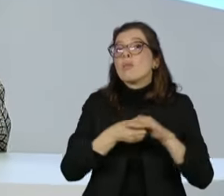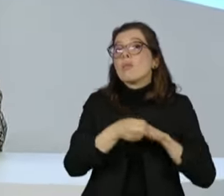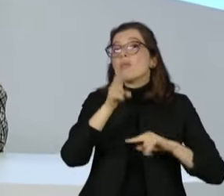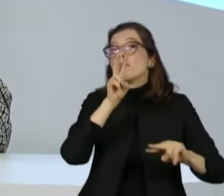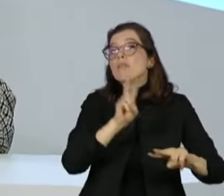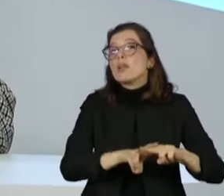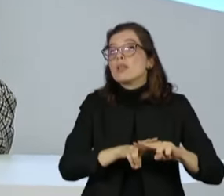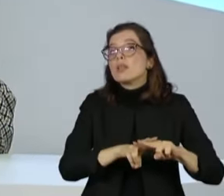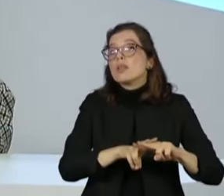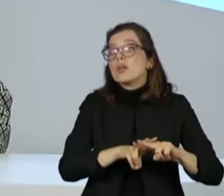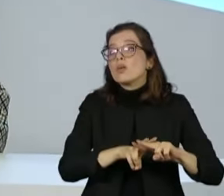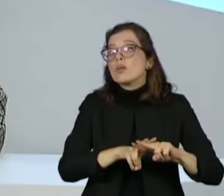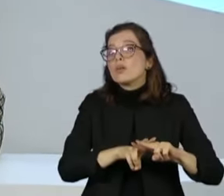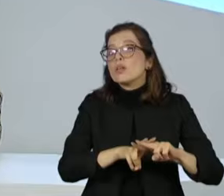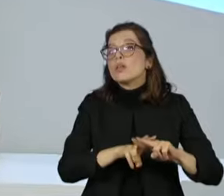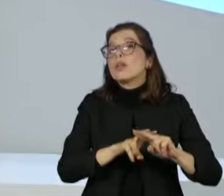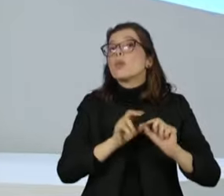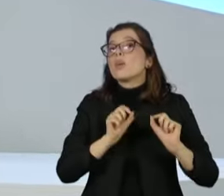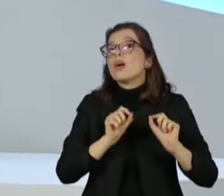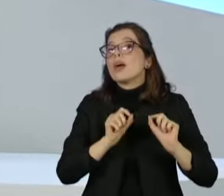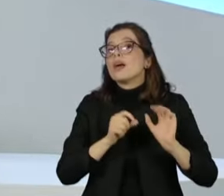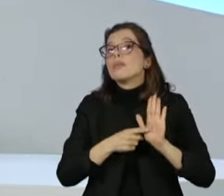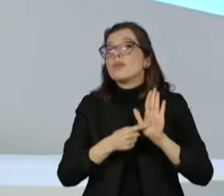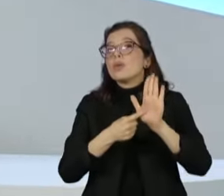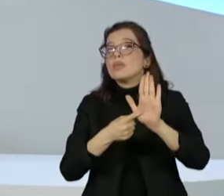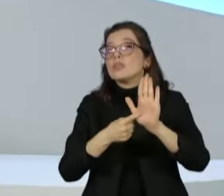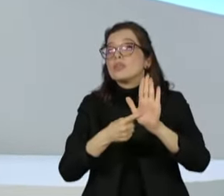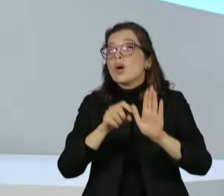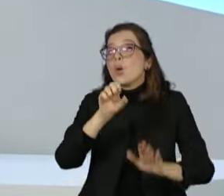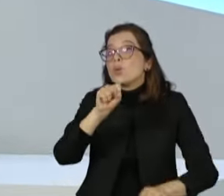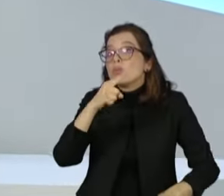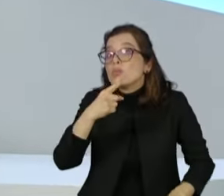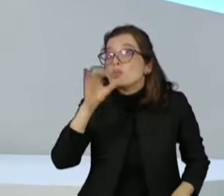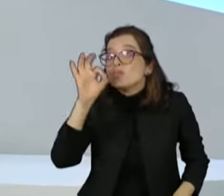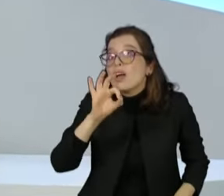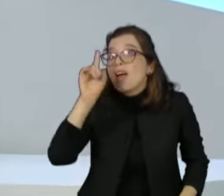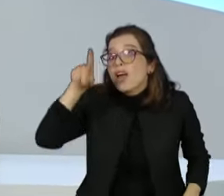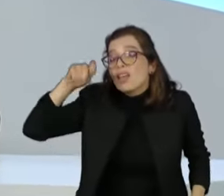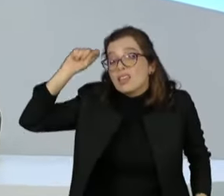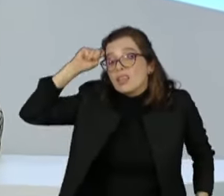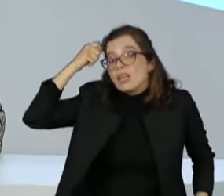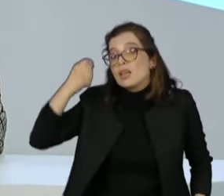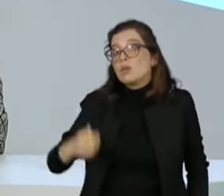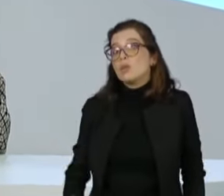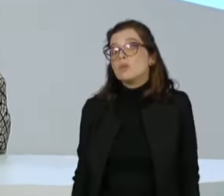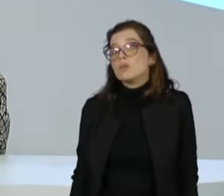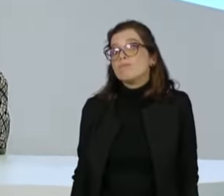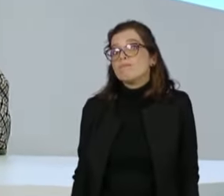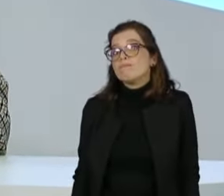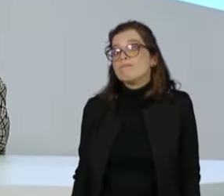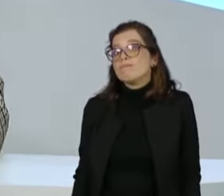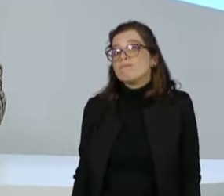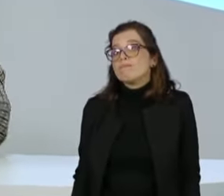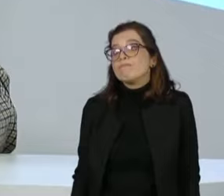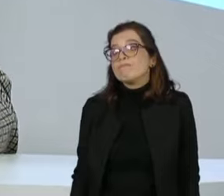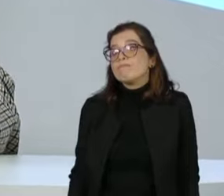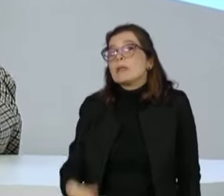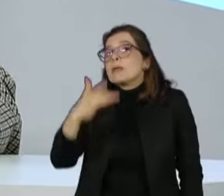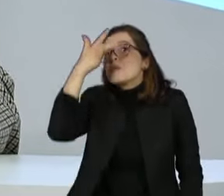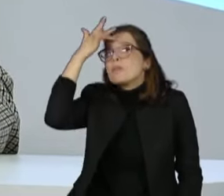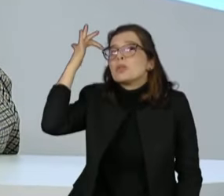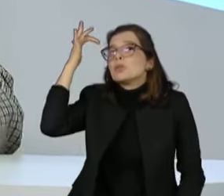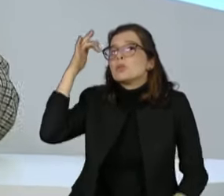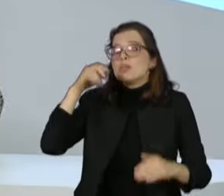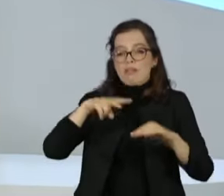pessoas, 81% eram de pessoas negras e desse percentual todos os absolvidos eram inocentes, mas passaram um ano presos sem